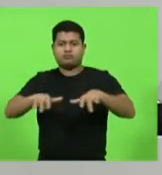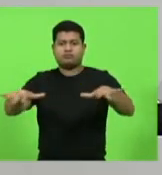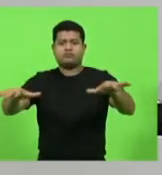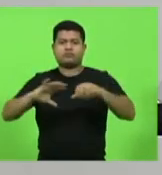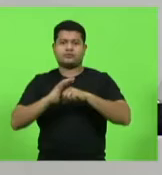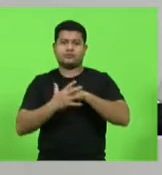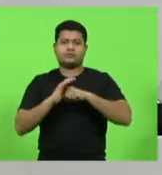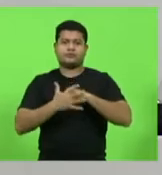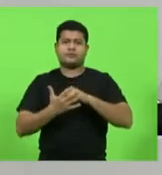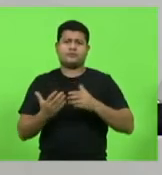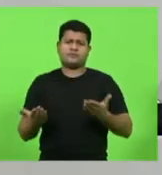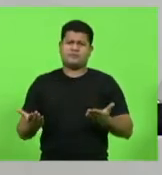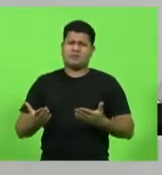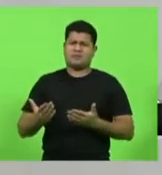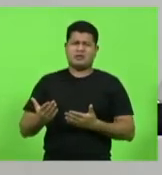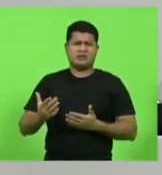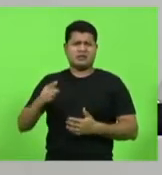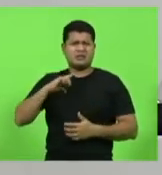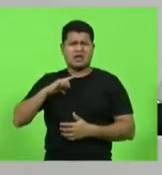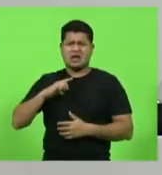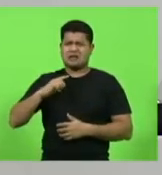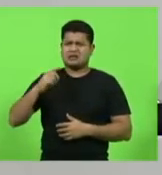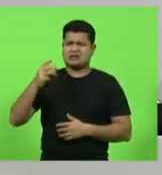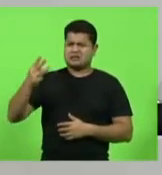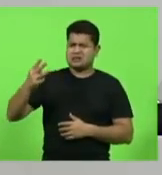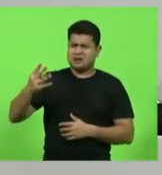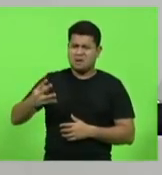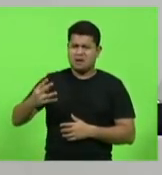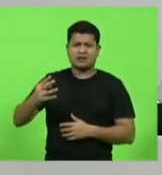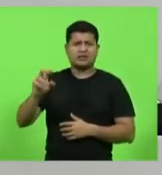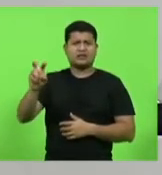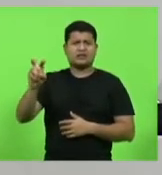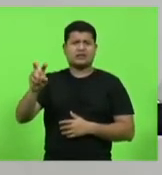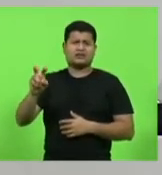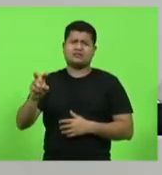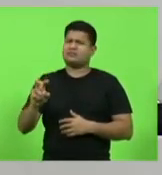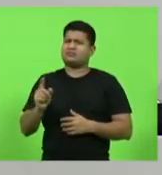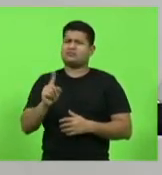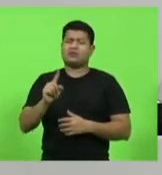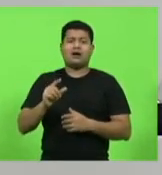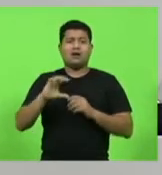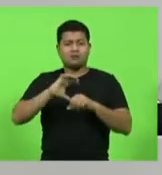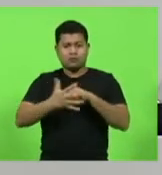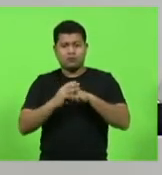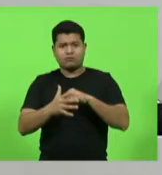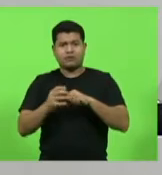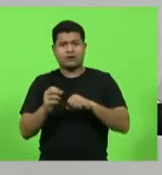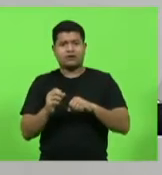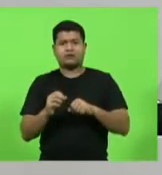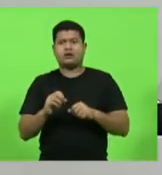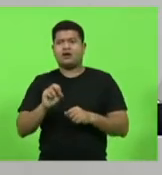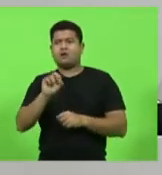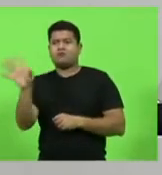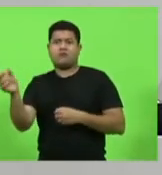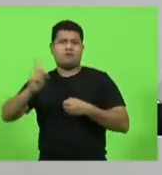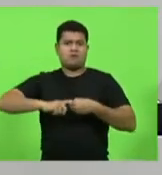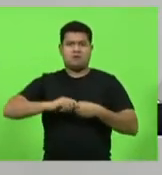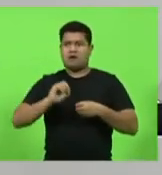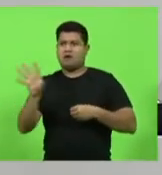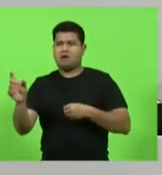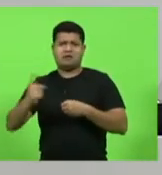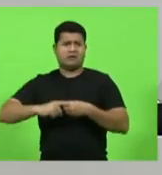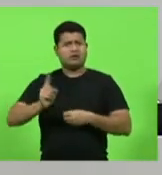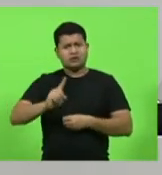Não existe isso de terceira, quarta, quinta onda. O Covid-19 teve aí durante todo o tempo e a gente tem lidado com ele da melhor forma possível e os números